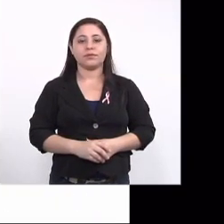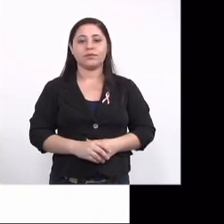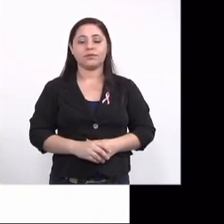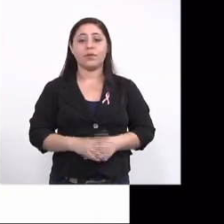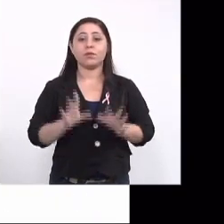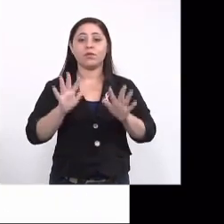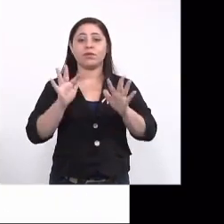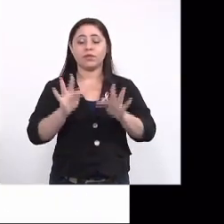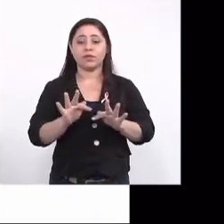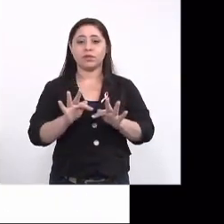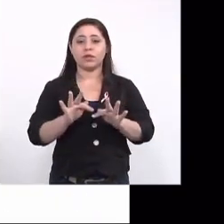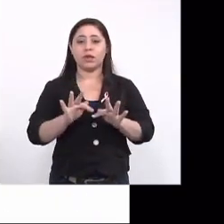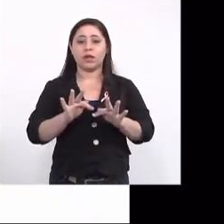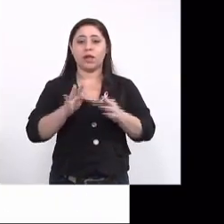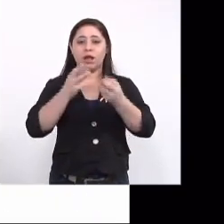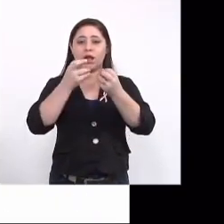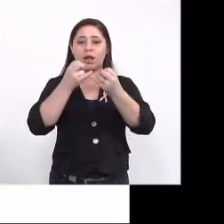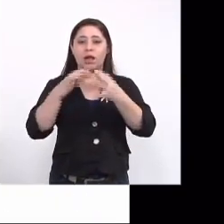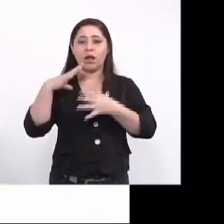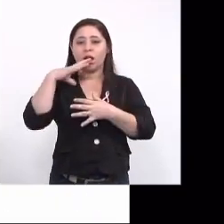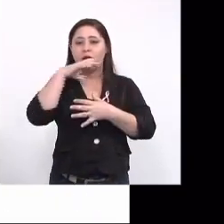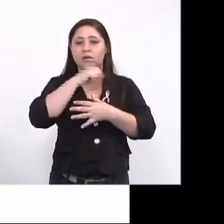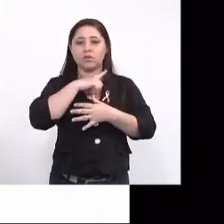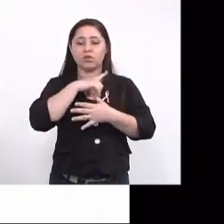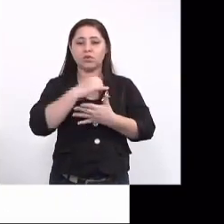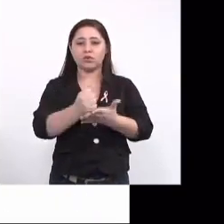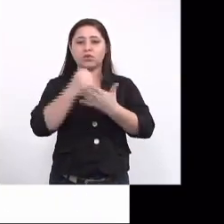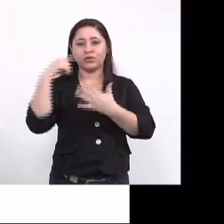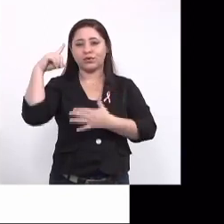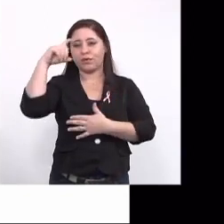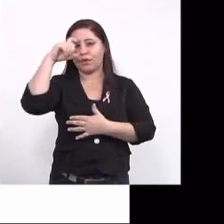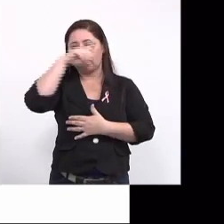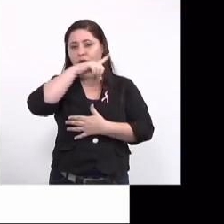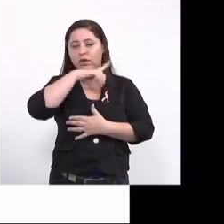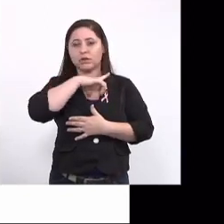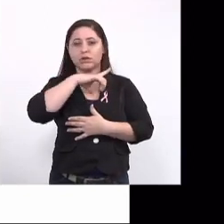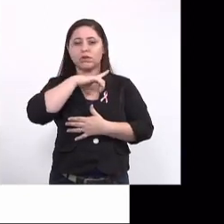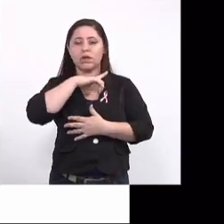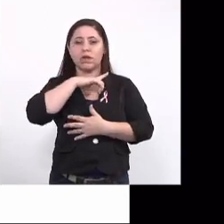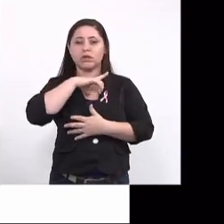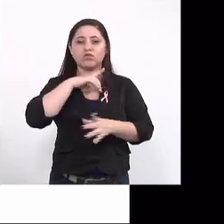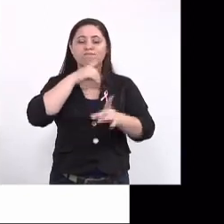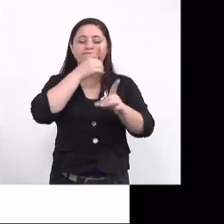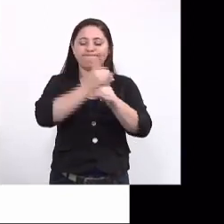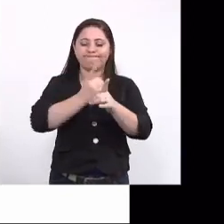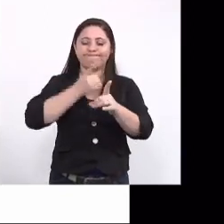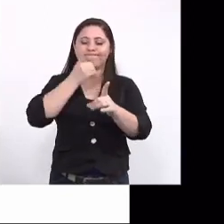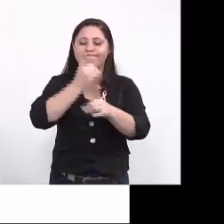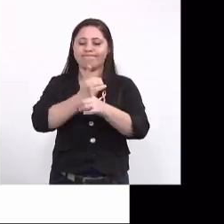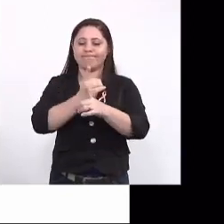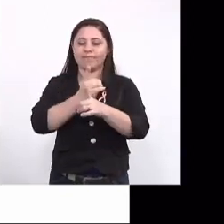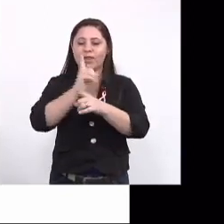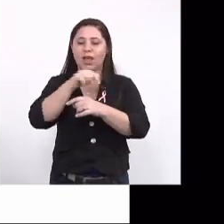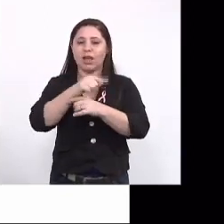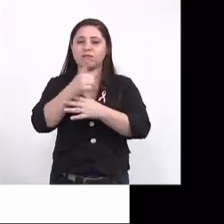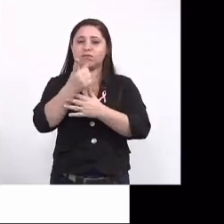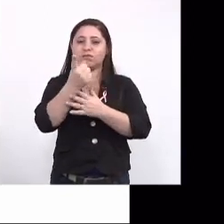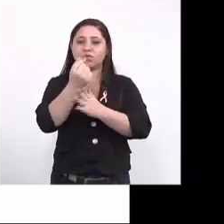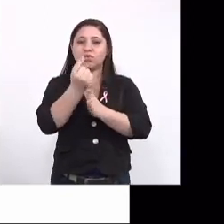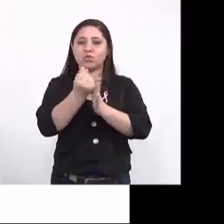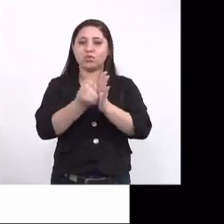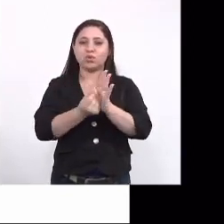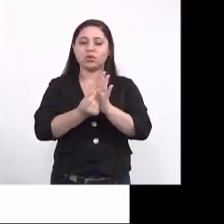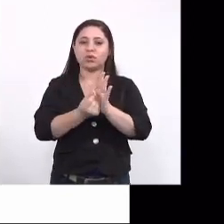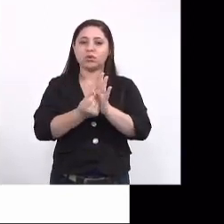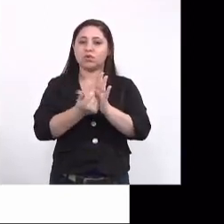Para finalizar vou passar rapidamente aqui eu trouxe algumas dificuldades que a gente tem encontrado e a principal delas é com relação ao orçamento que